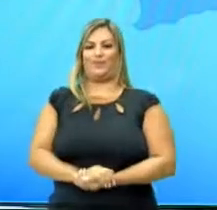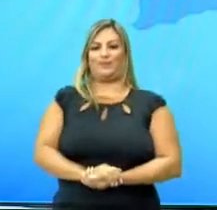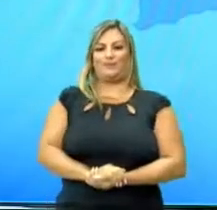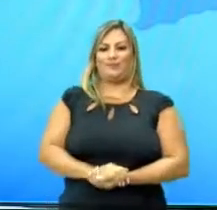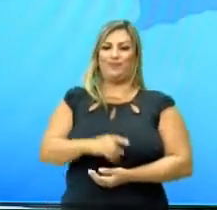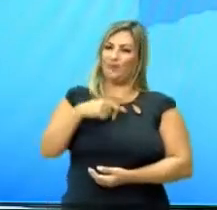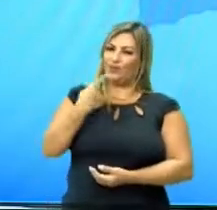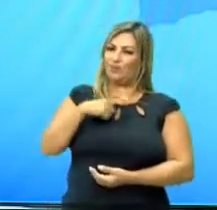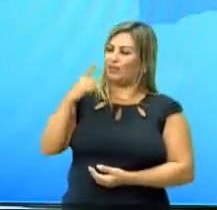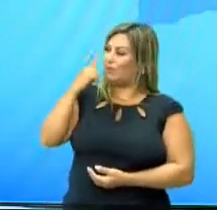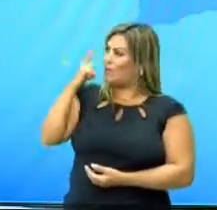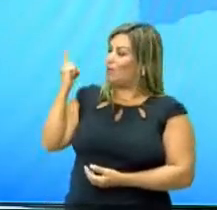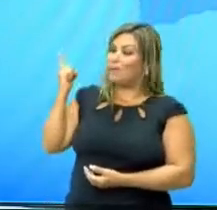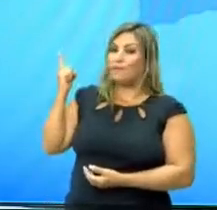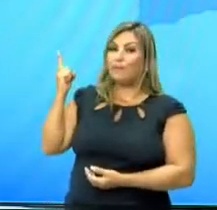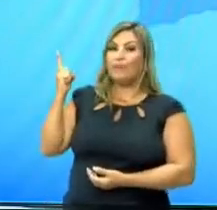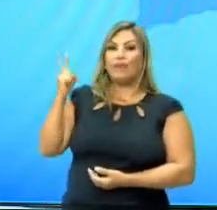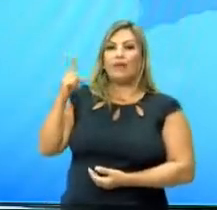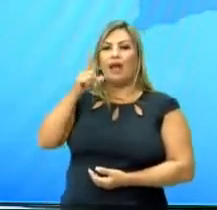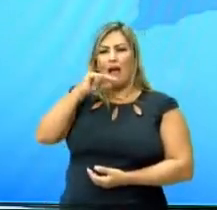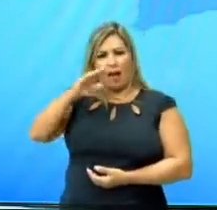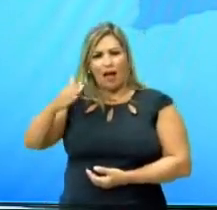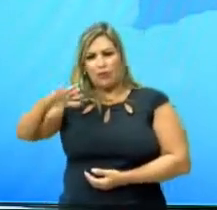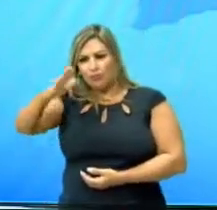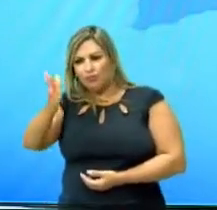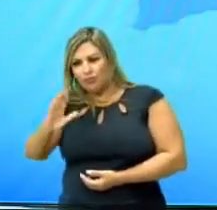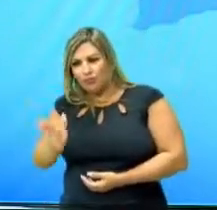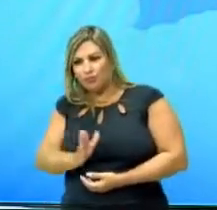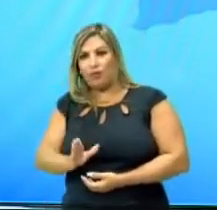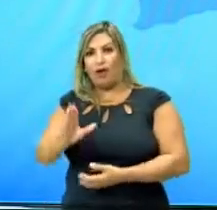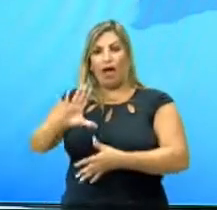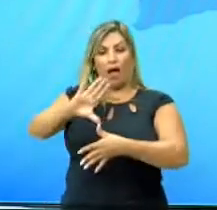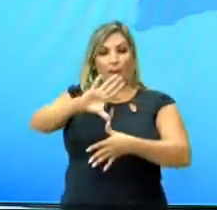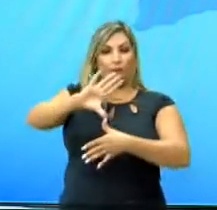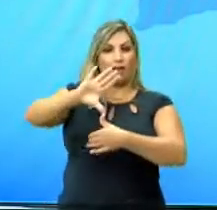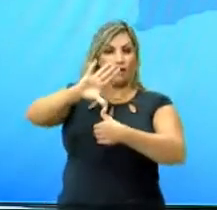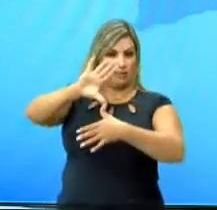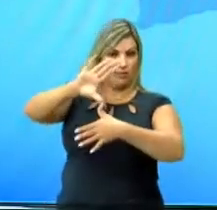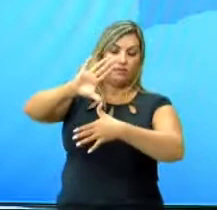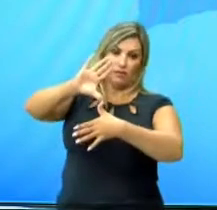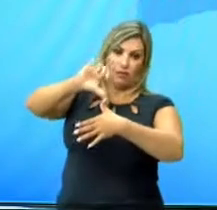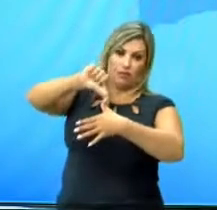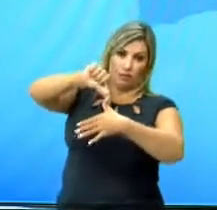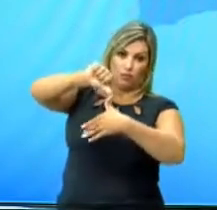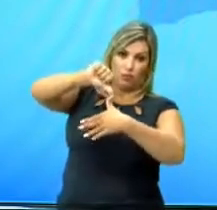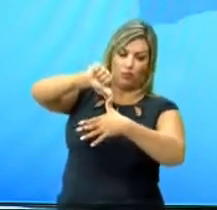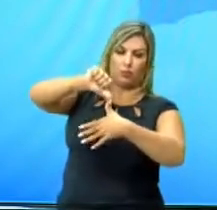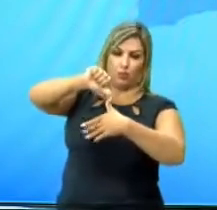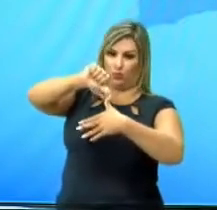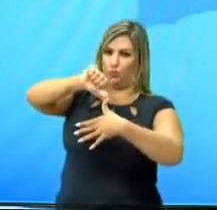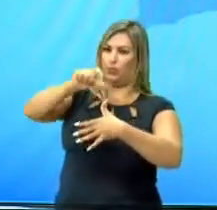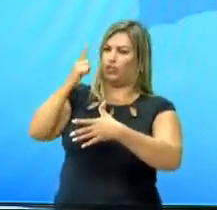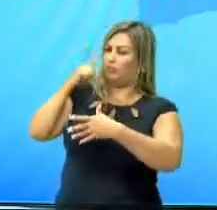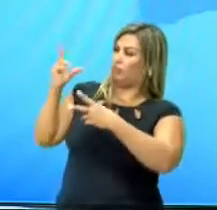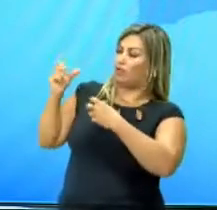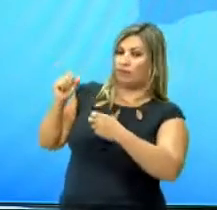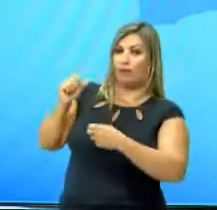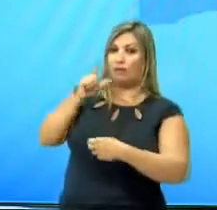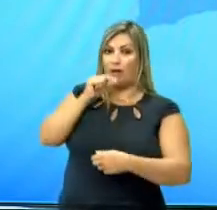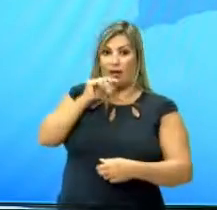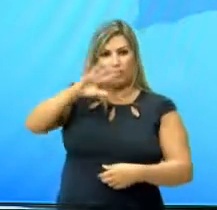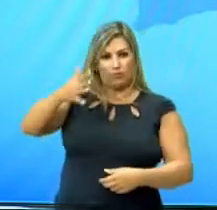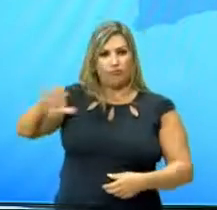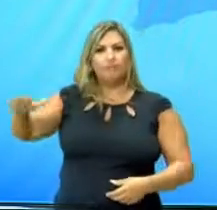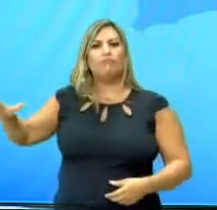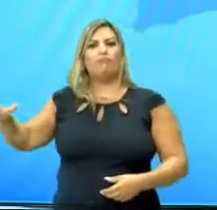bom? Então, temos ali praticamente o litoral da América do Sul, como a gente pode observar aqui no mapa. Esse litoral da América do Sul é que